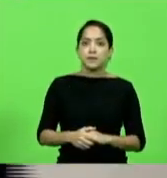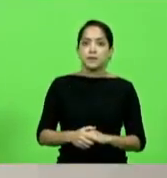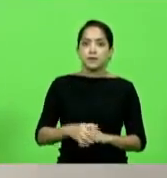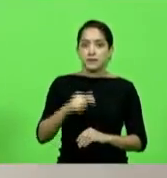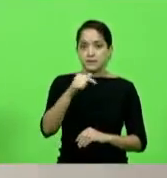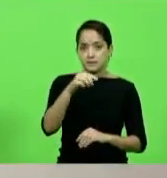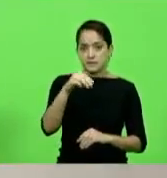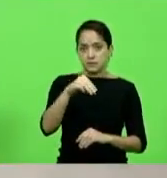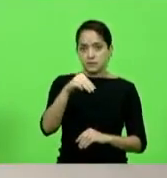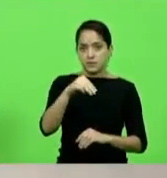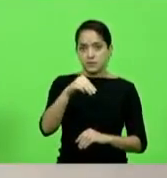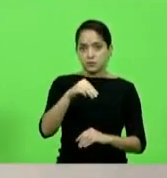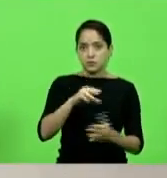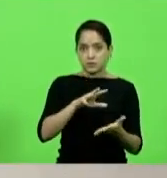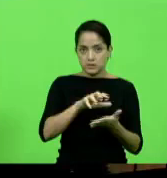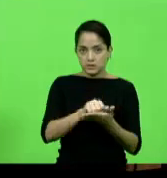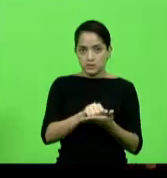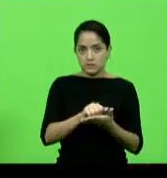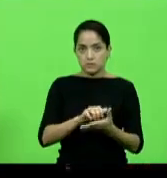minutos alguém inscrito